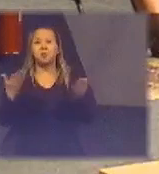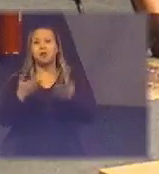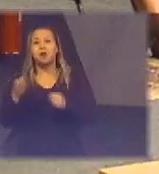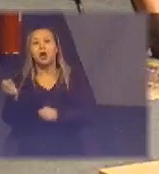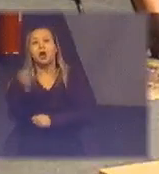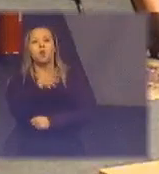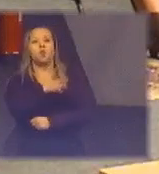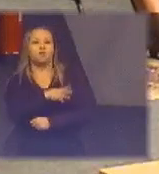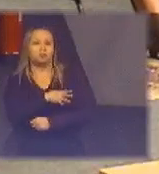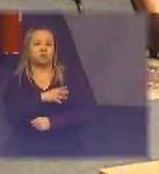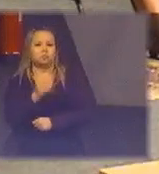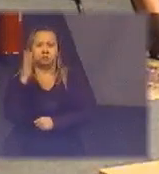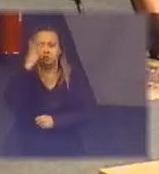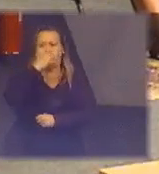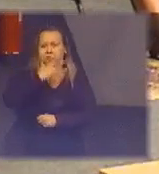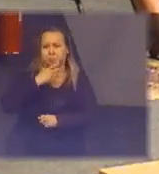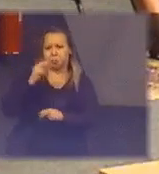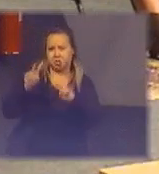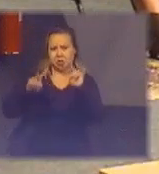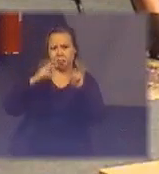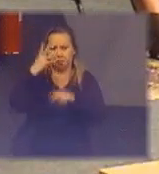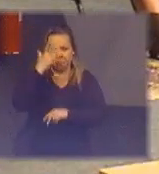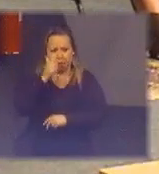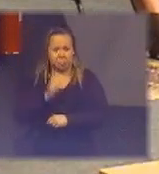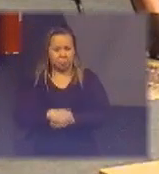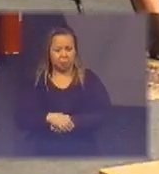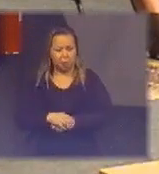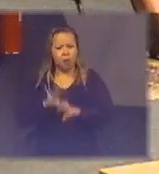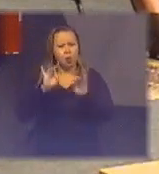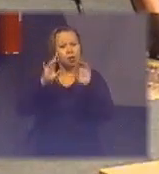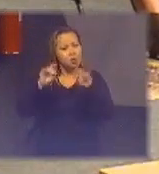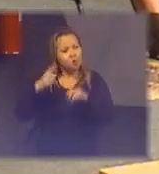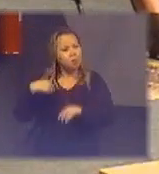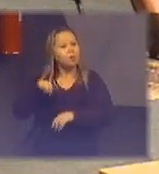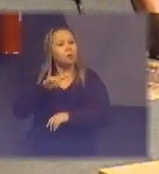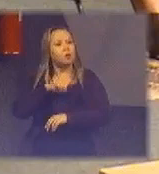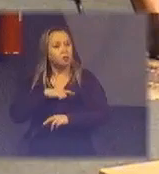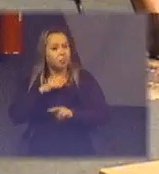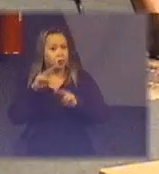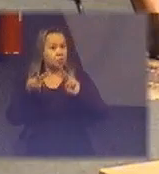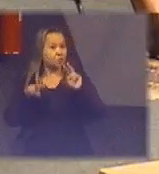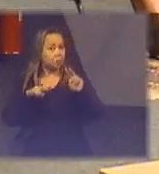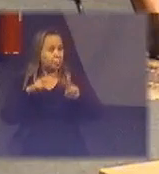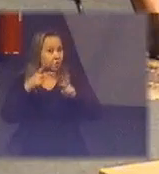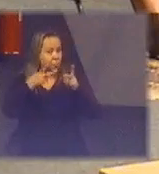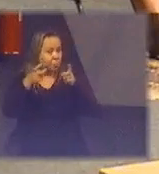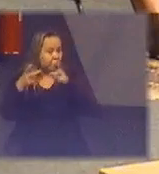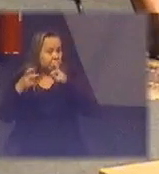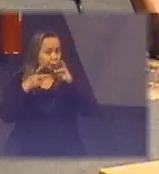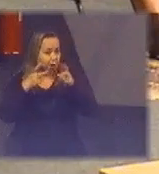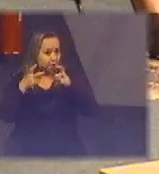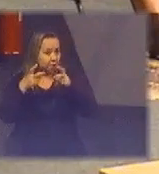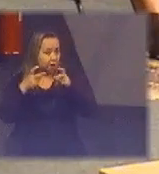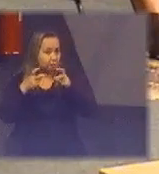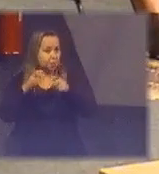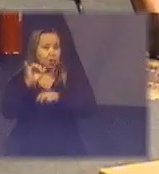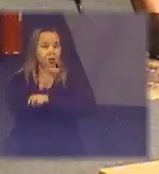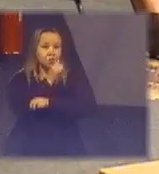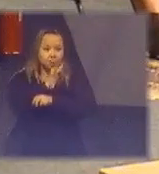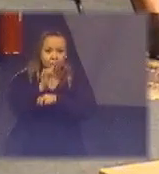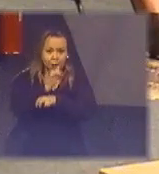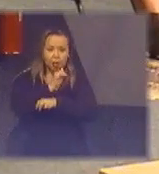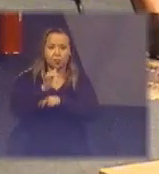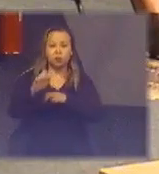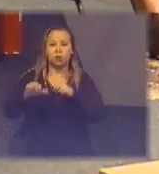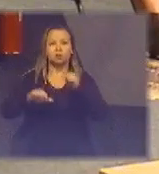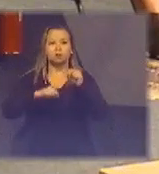eu vou e troco só que o que a gente tem visto operando a logística reversa com pontos de coleta para